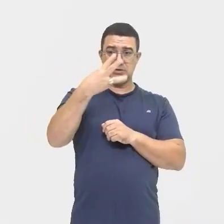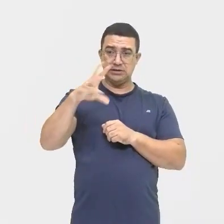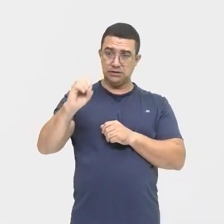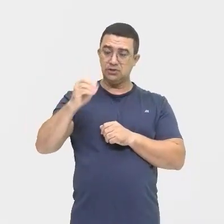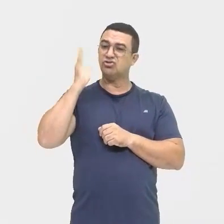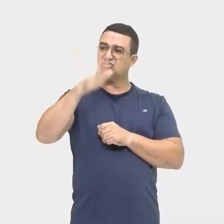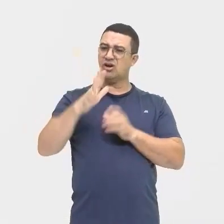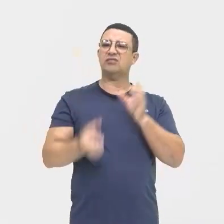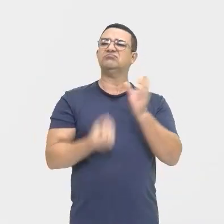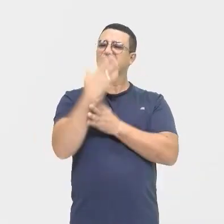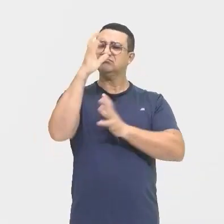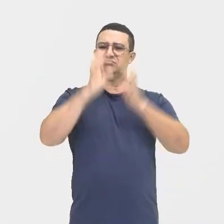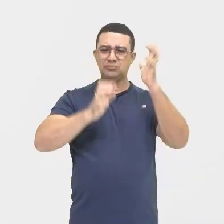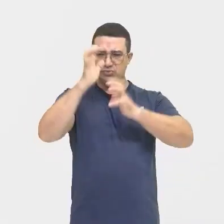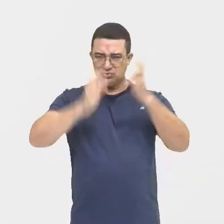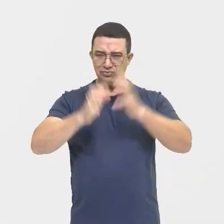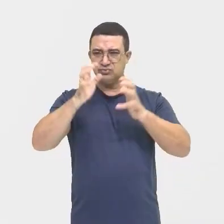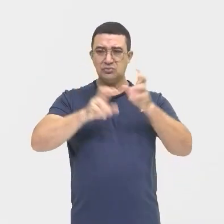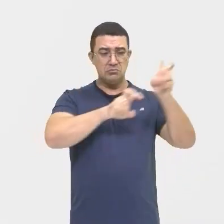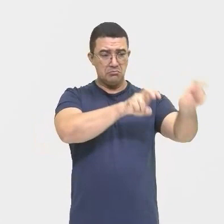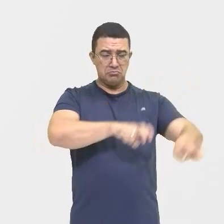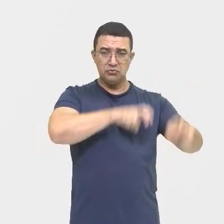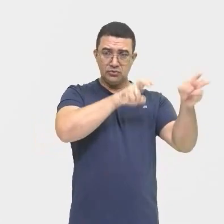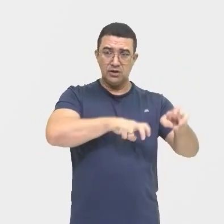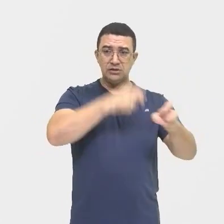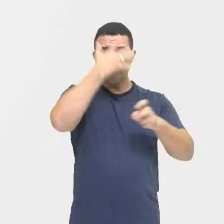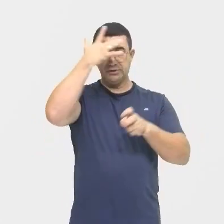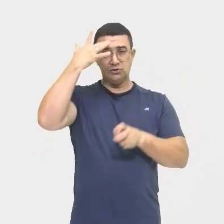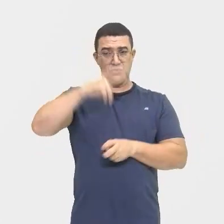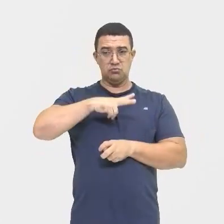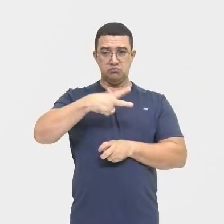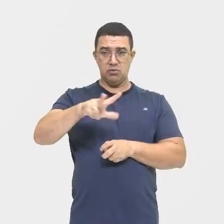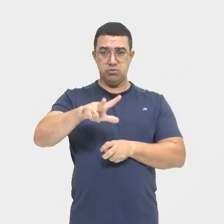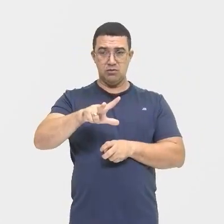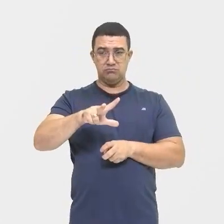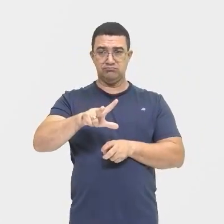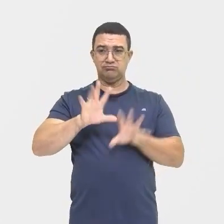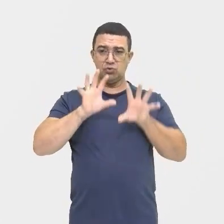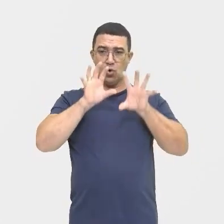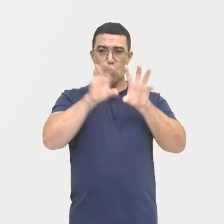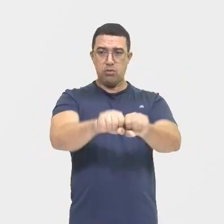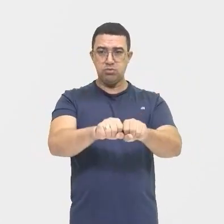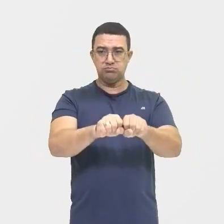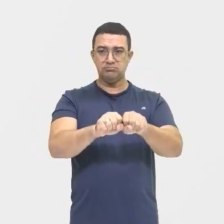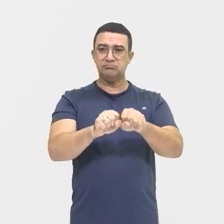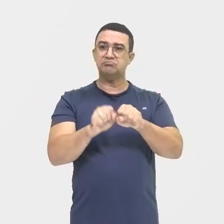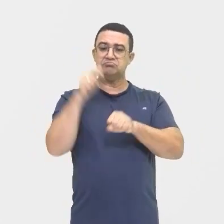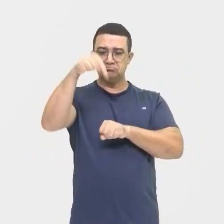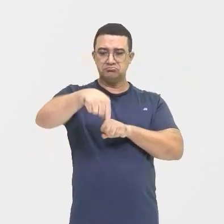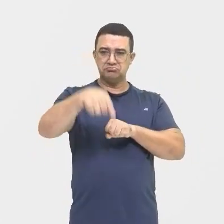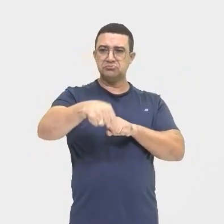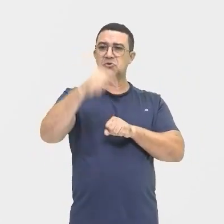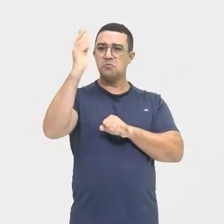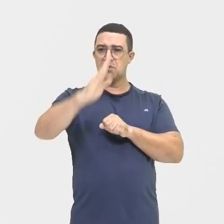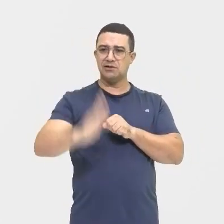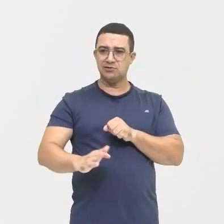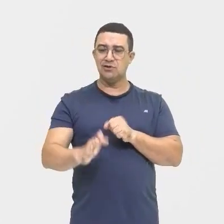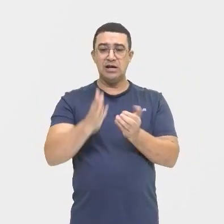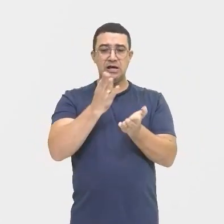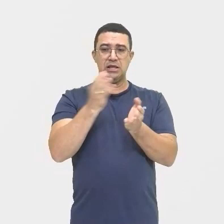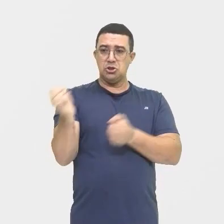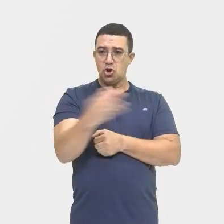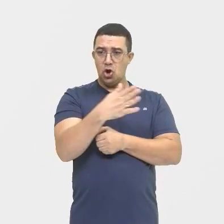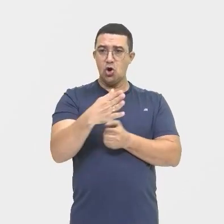Em 1500, quando os colonizadores chegaram E logo depois eles fizeram a distribuição dessas novas